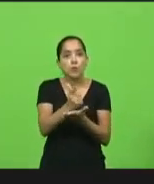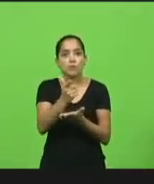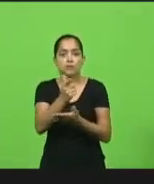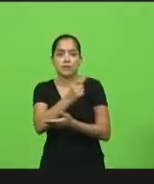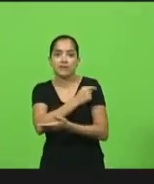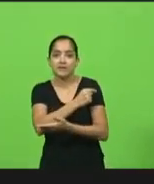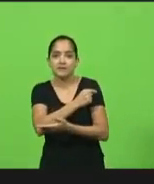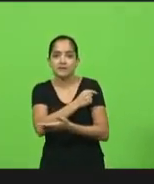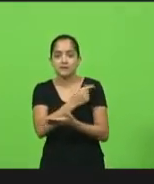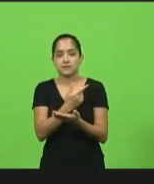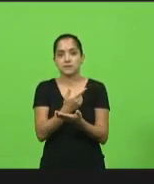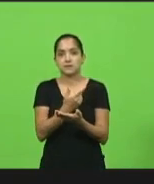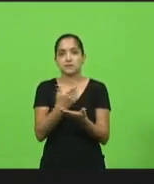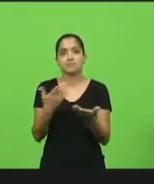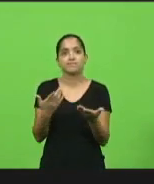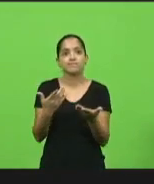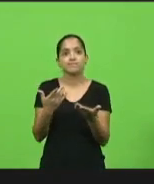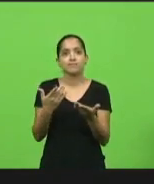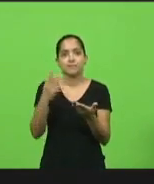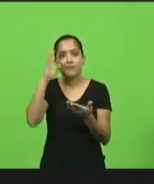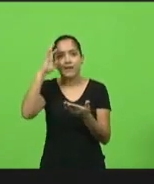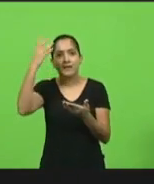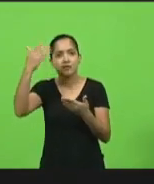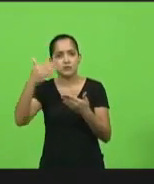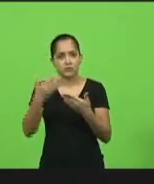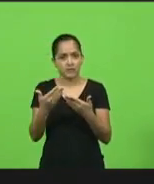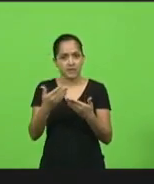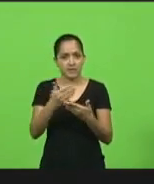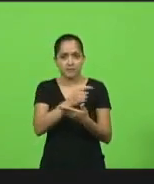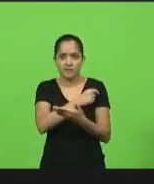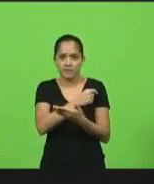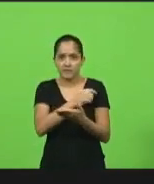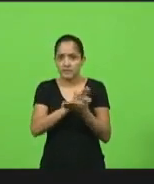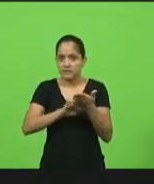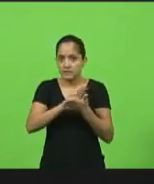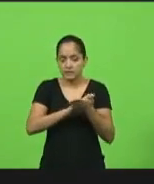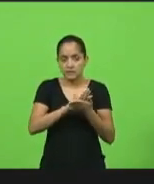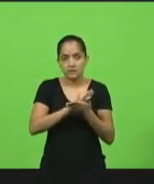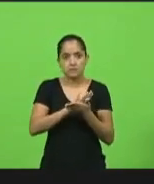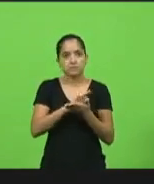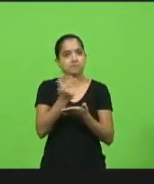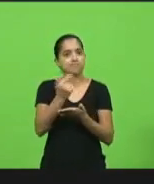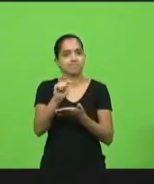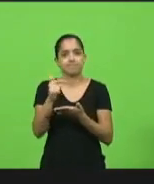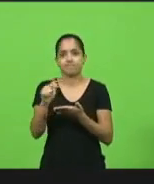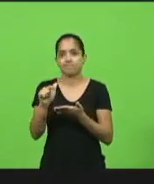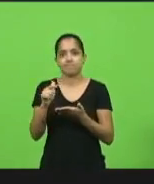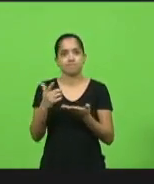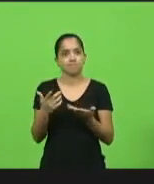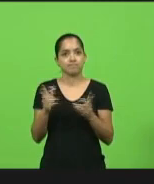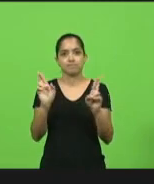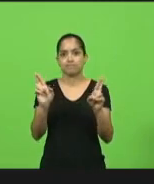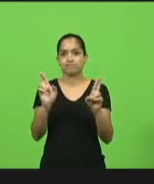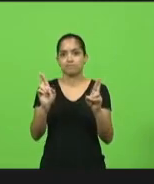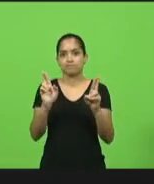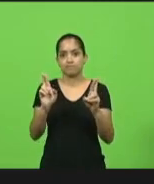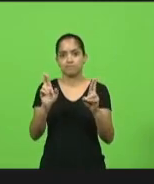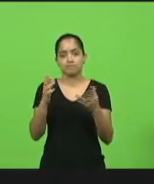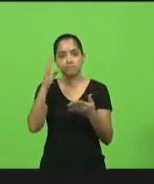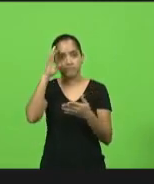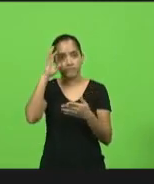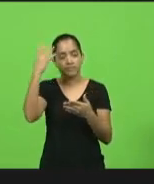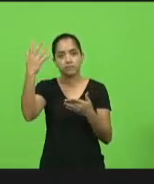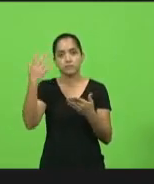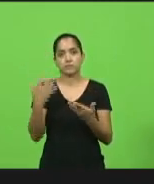Ou alguém tem alguma esperança que vai resolver o problema sem a vacina? Ninguém tem. Eu não tenho esperança que algo vai se resolver sem a vacina.